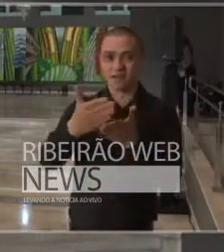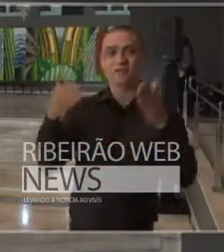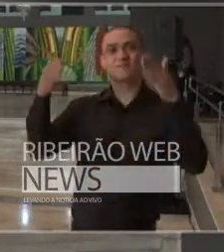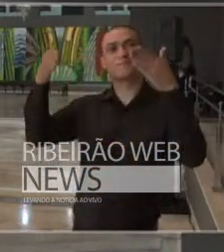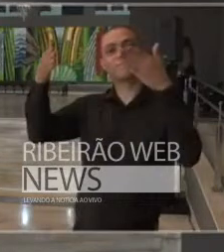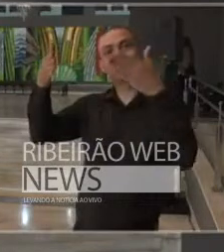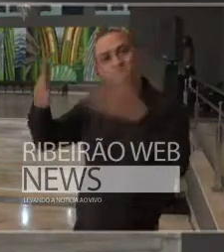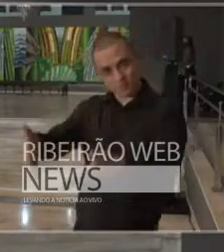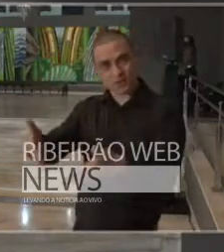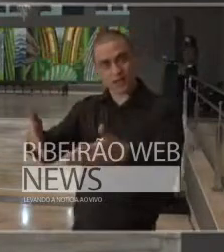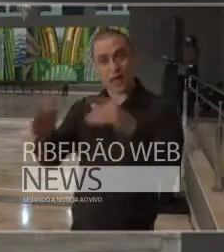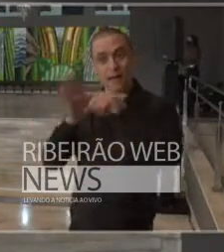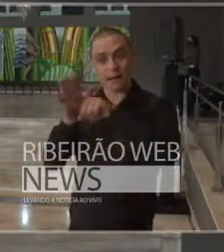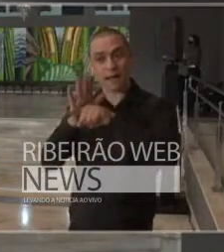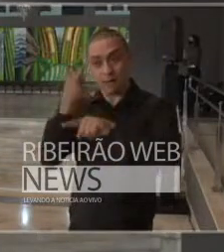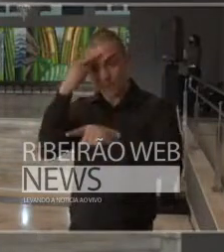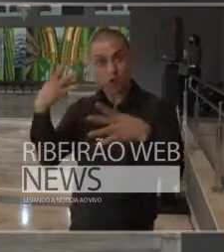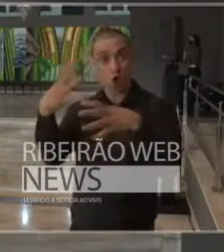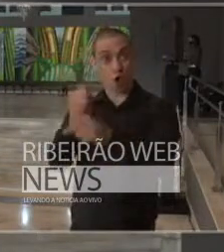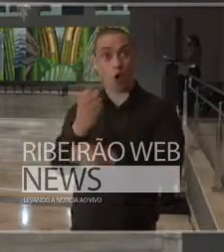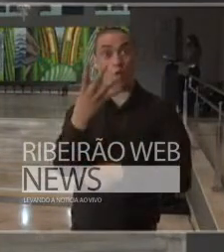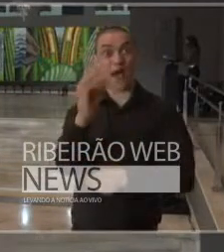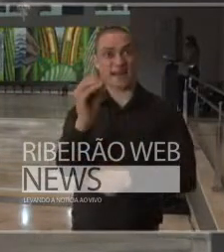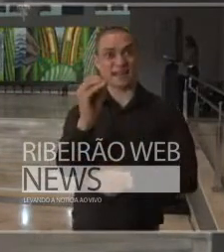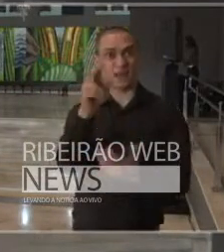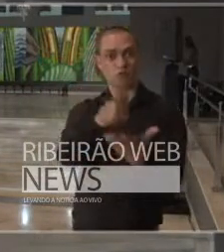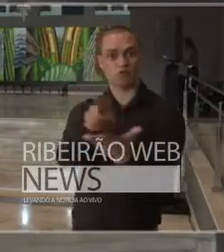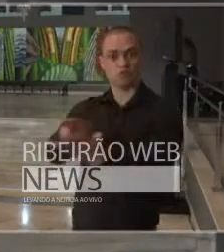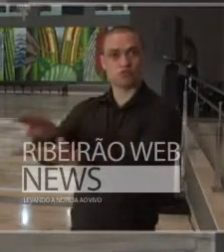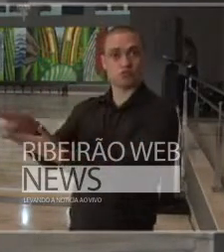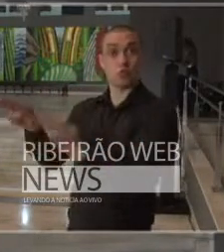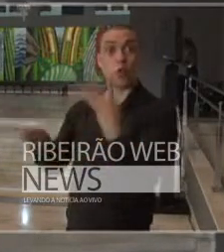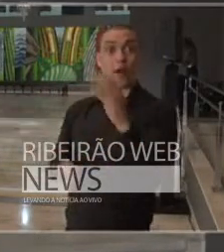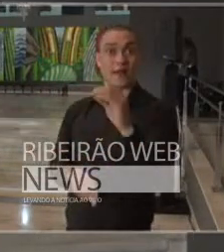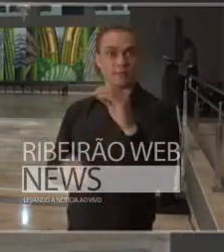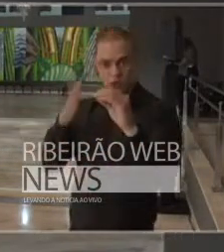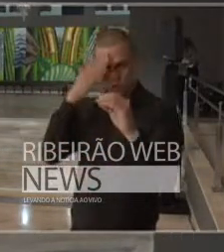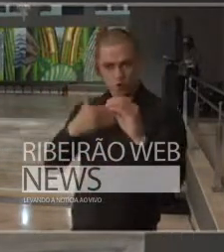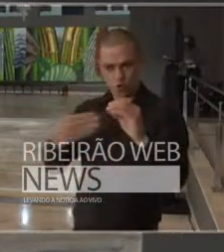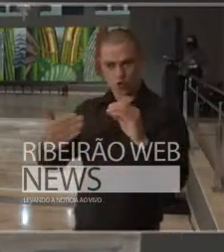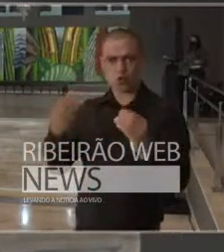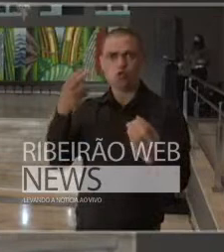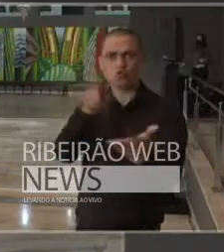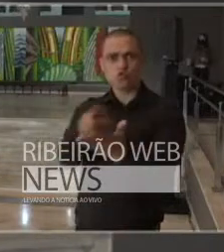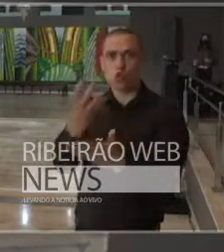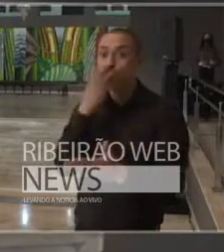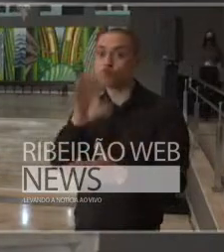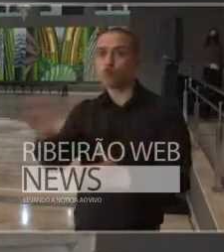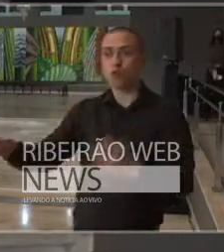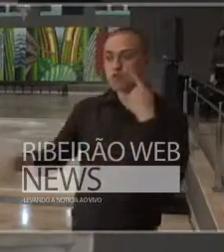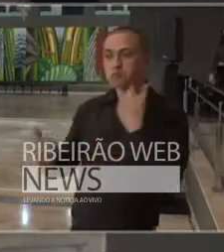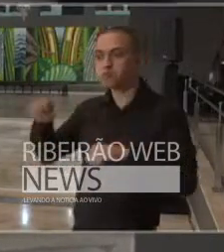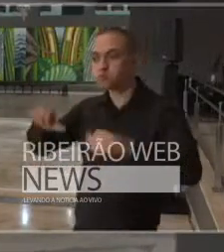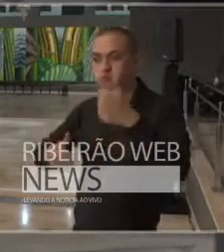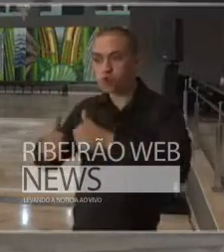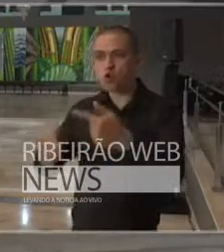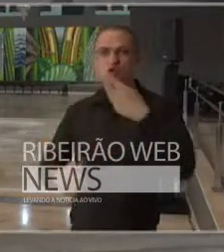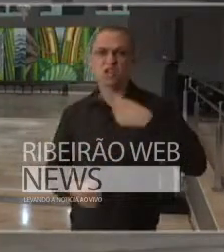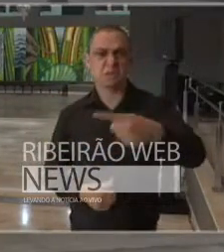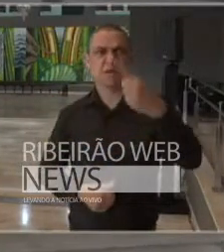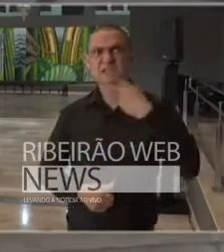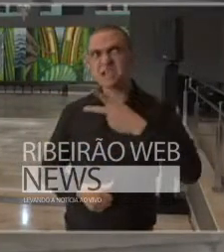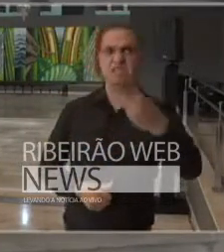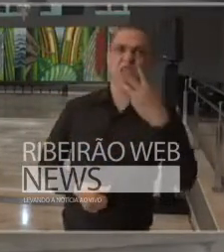pesquisa em 40 pacientes que deve ser concluída nessas próximas 3, 4 semanas vamos analisar esses